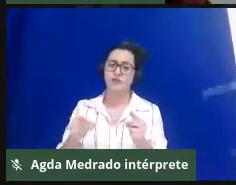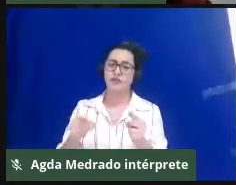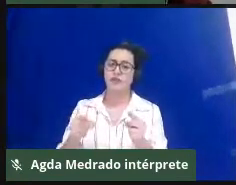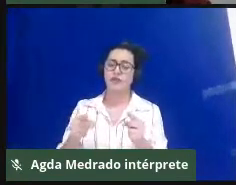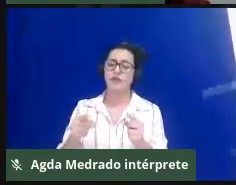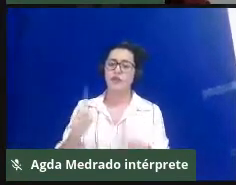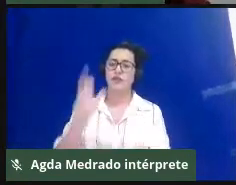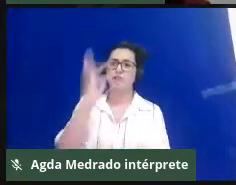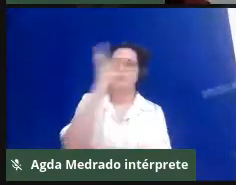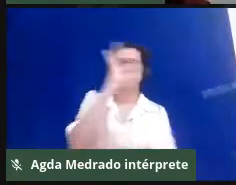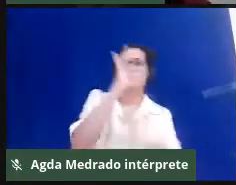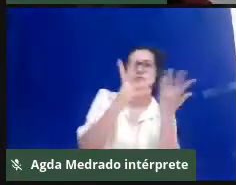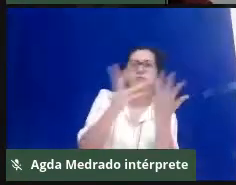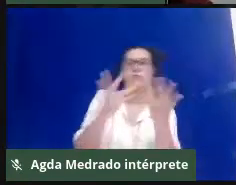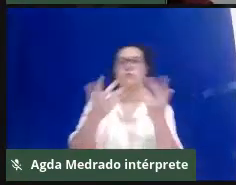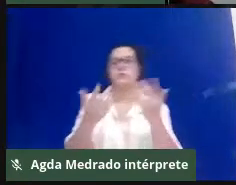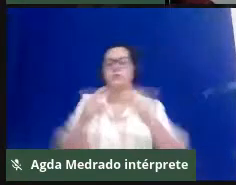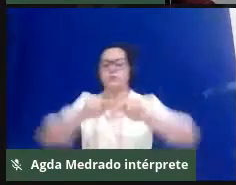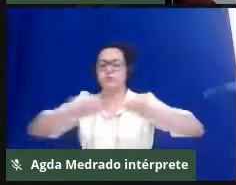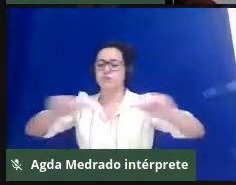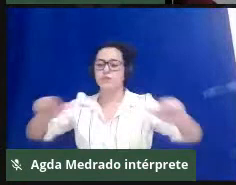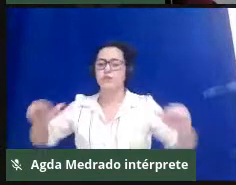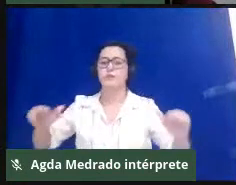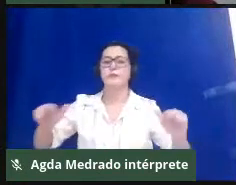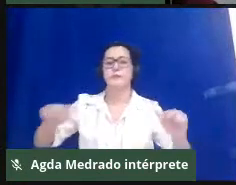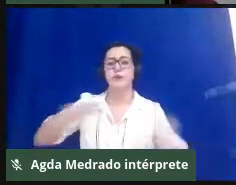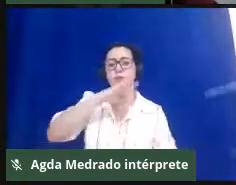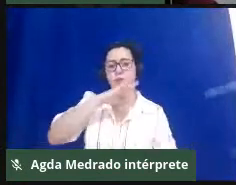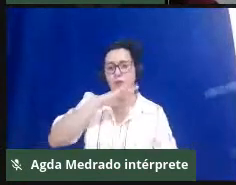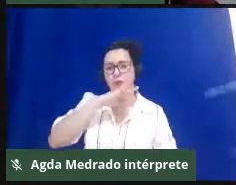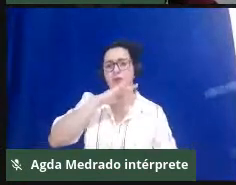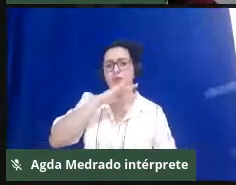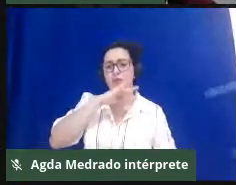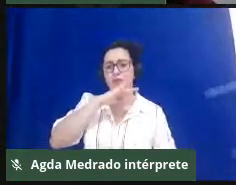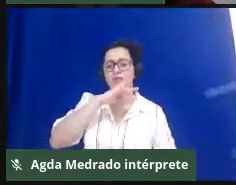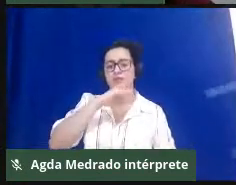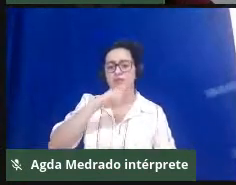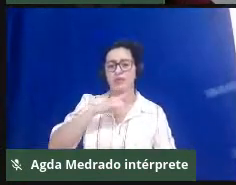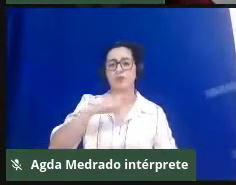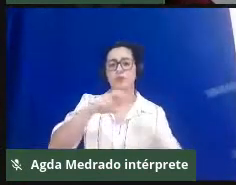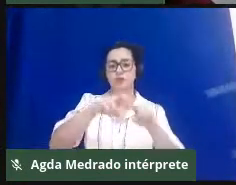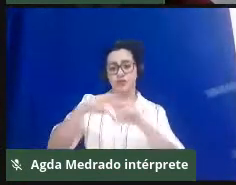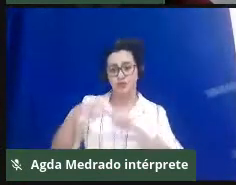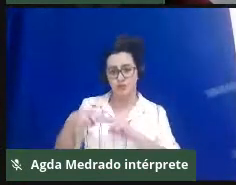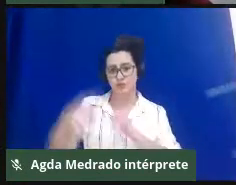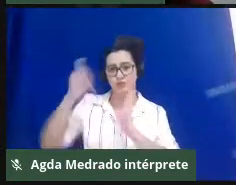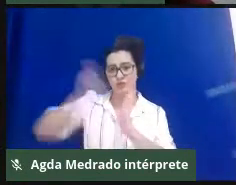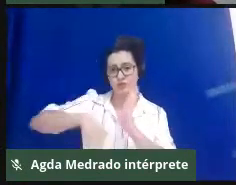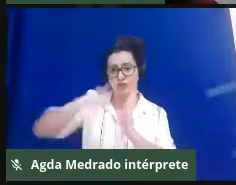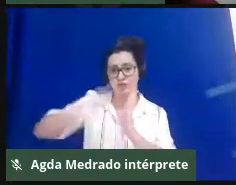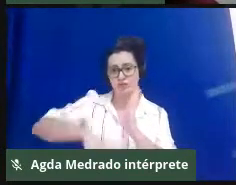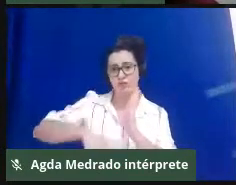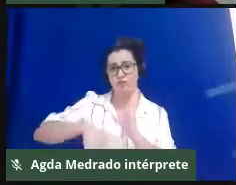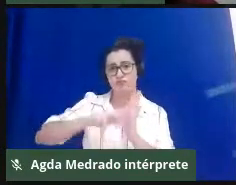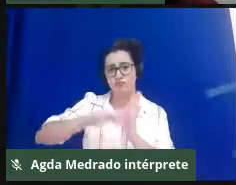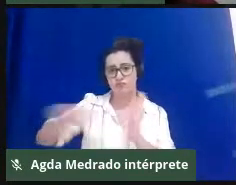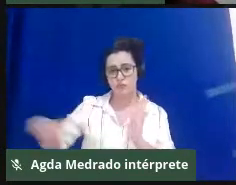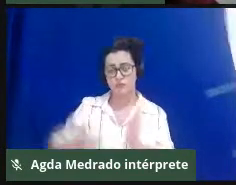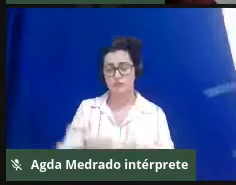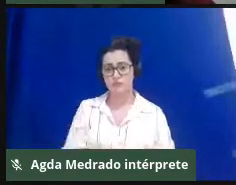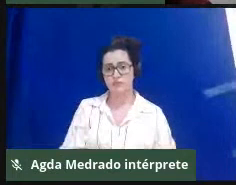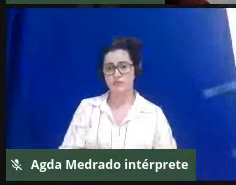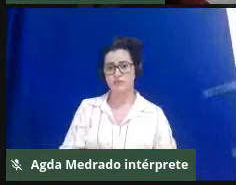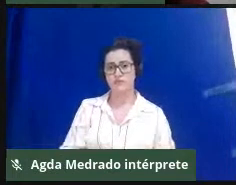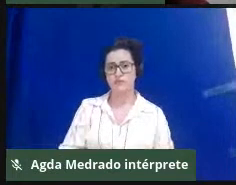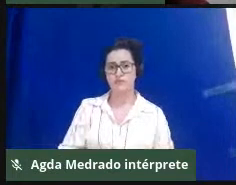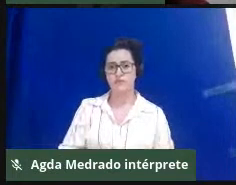da mineração. Um outro foco de conflito ambiental em comunidades tradicionais como um